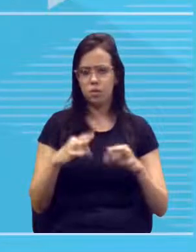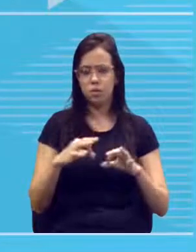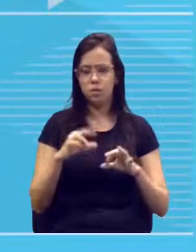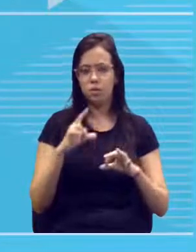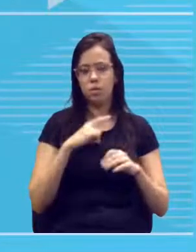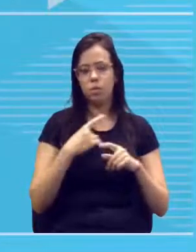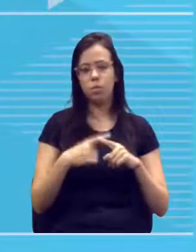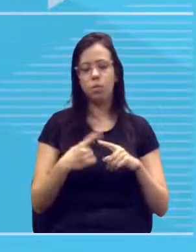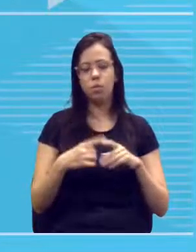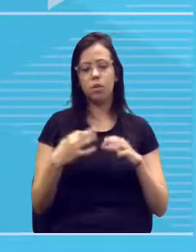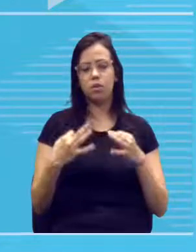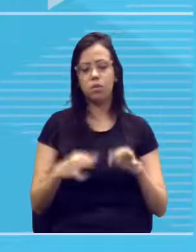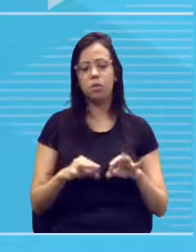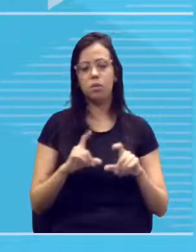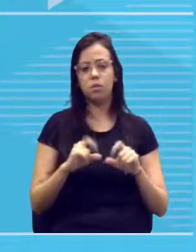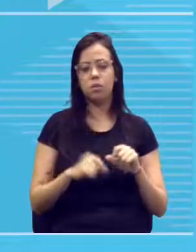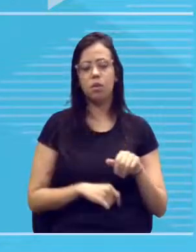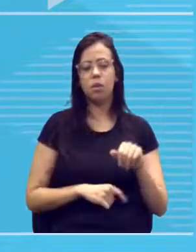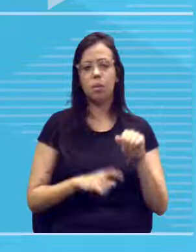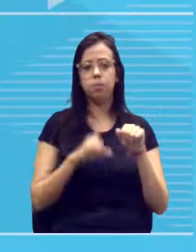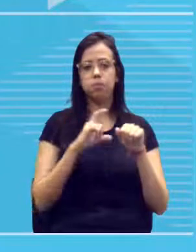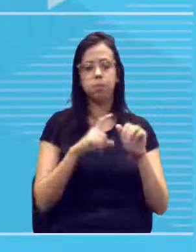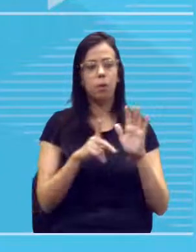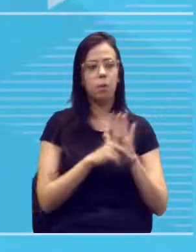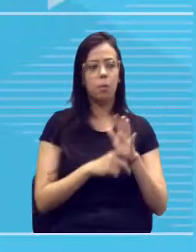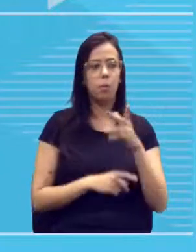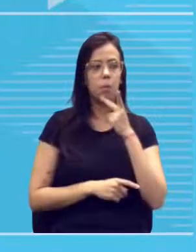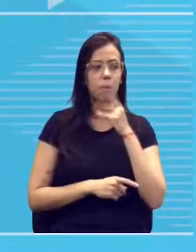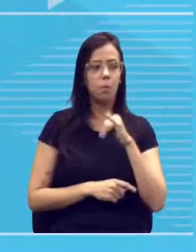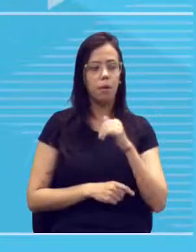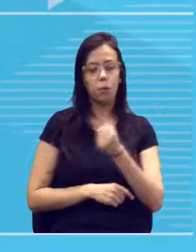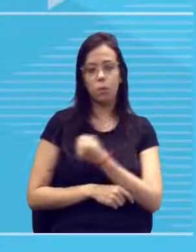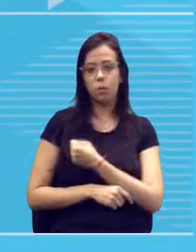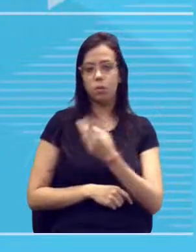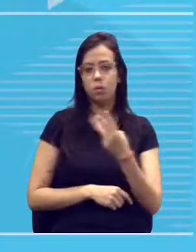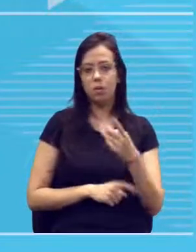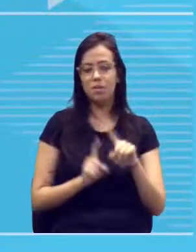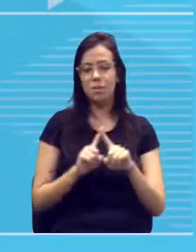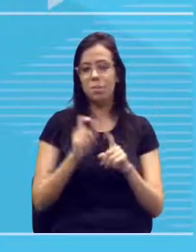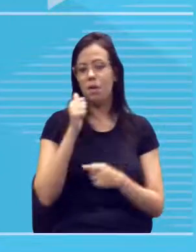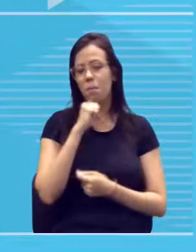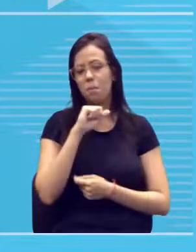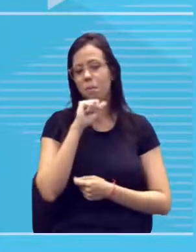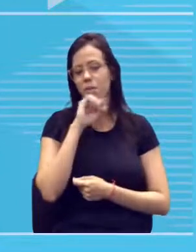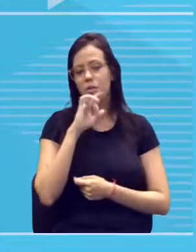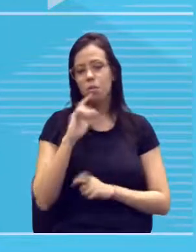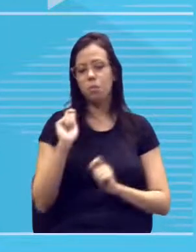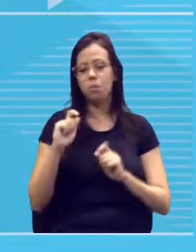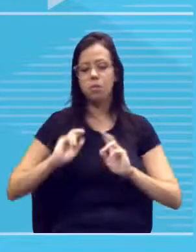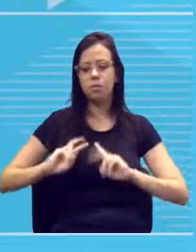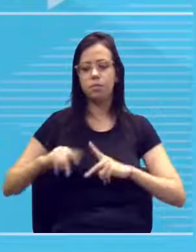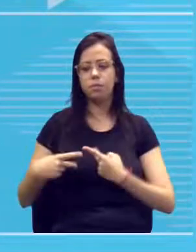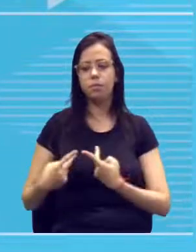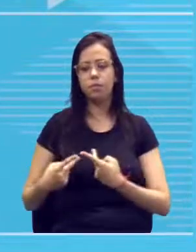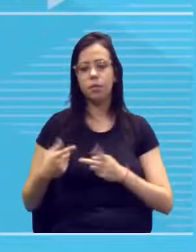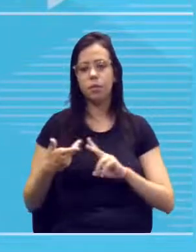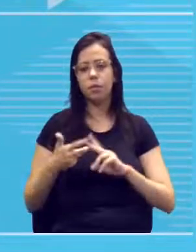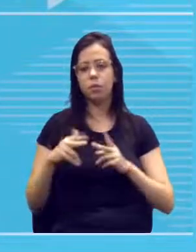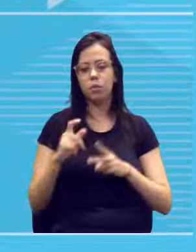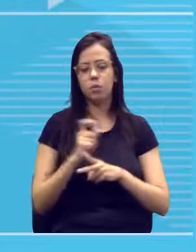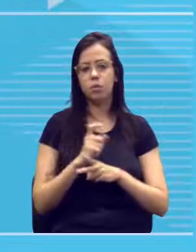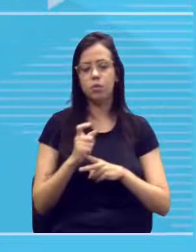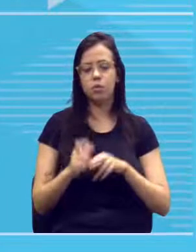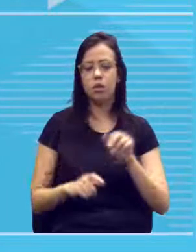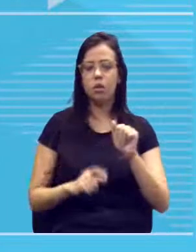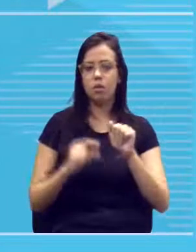ele, com certeza, ele herdou esse azão do pai, três. Mas a mãe só pode mandar um gene azinho.